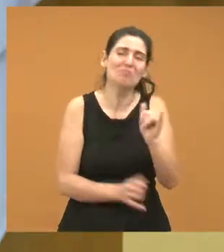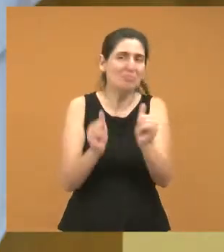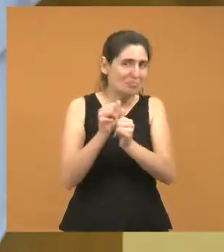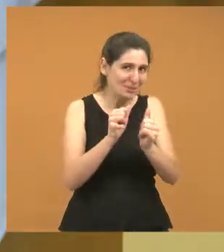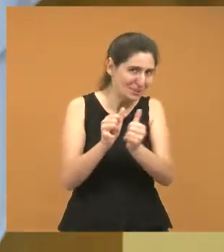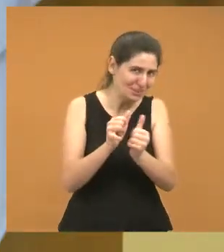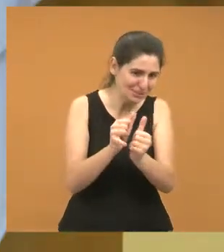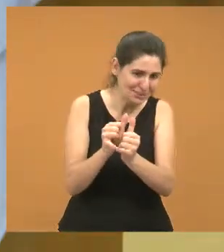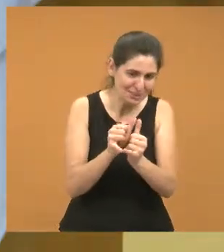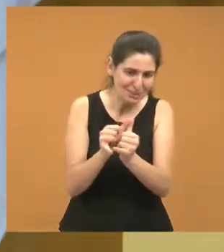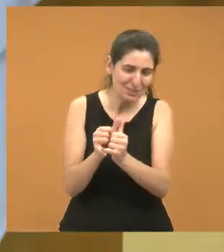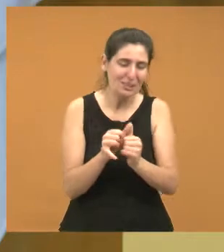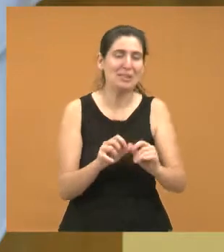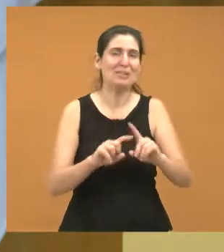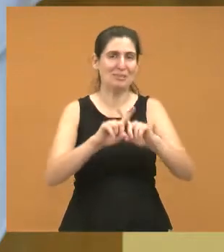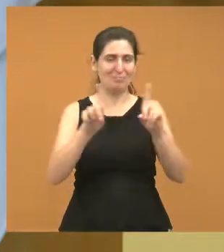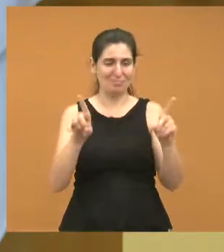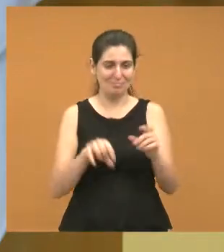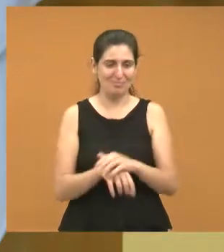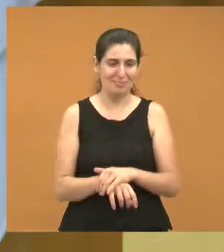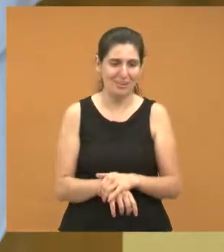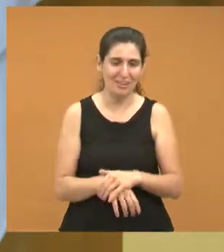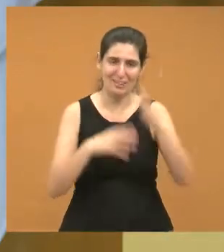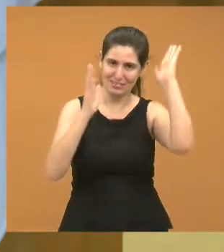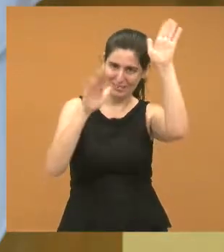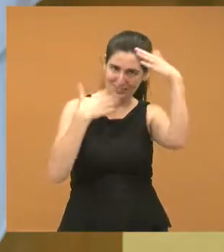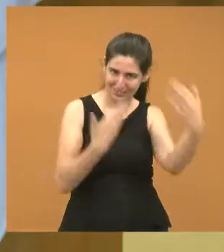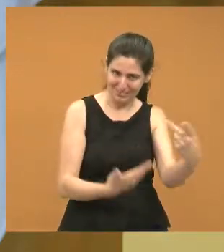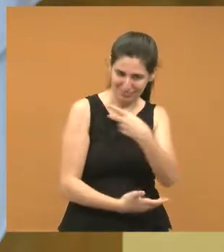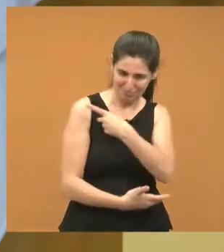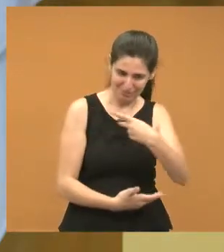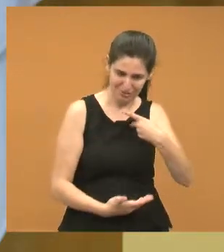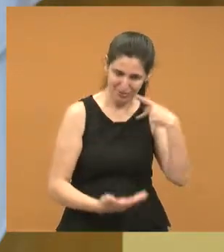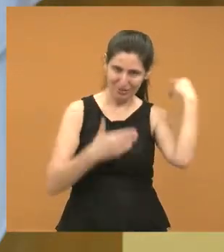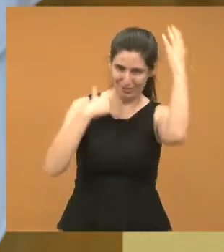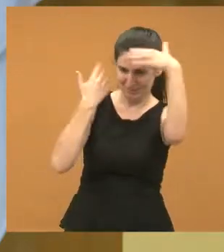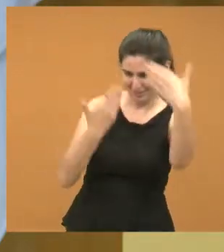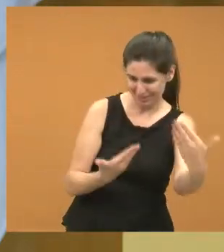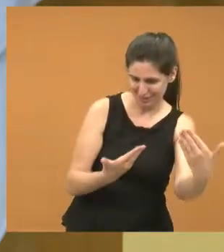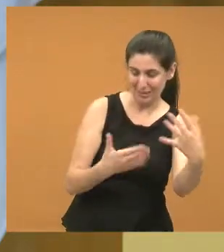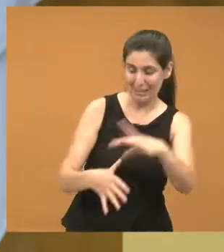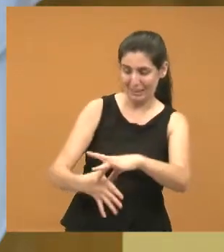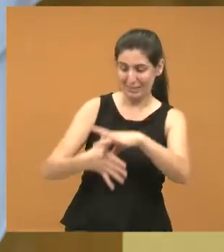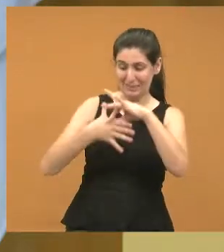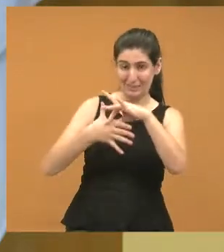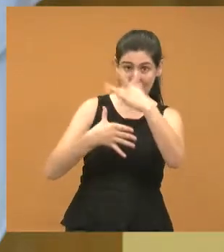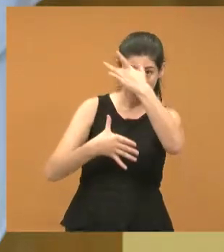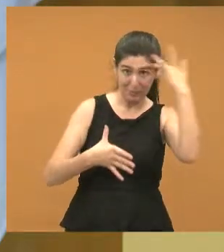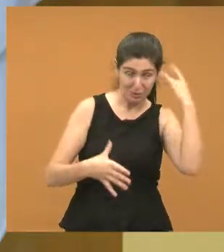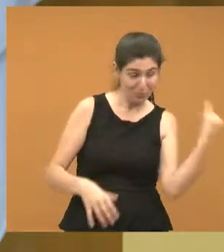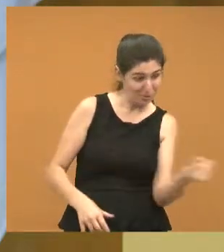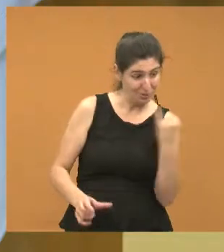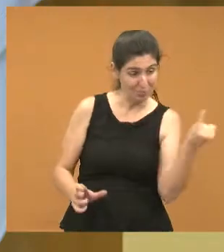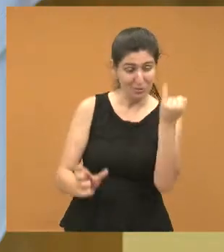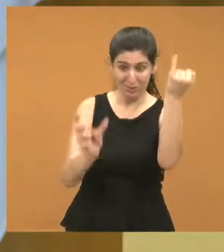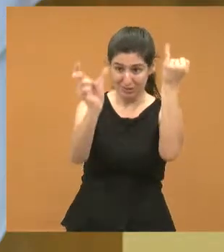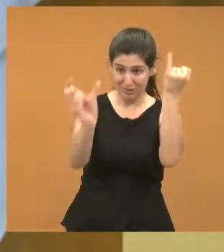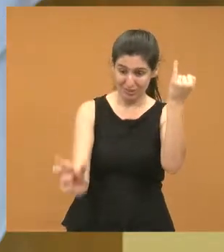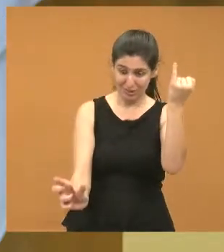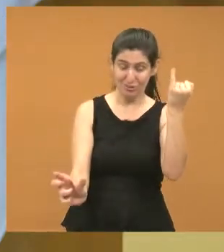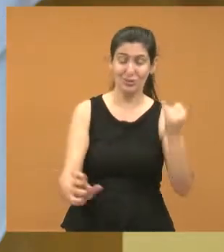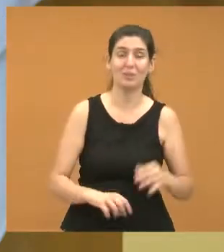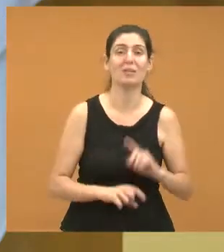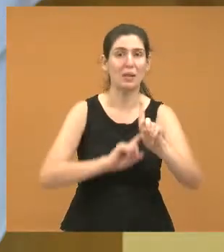o Dom Moacir recebeu esse título de maior honraria da cidade de Jacareí, e com muito prazer a gente participou ali, depois fomos lá,